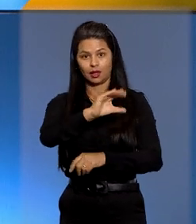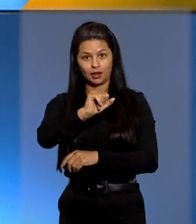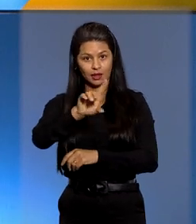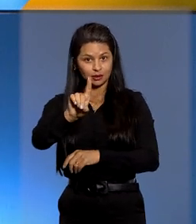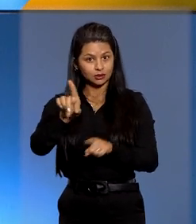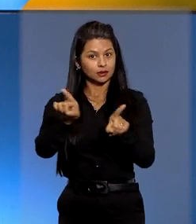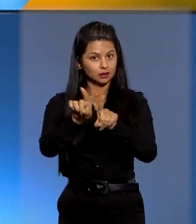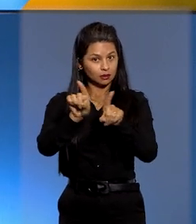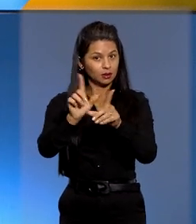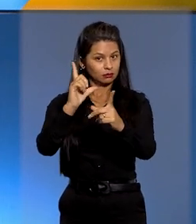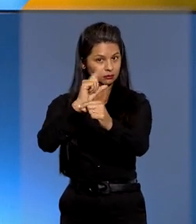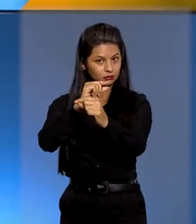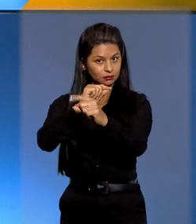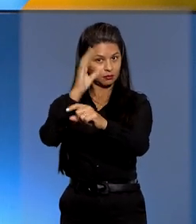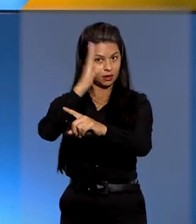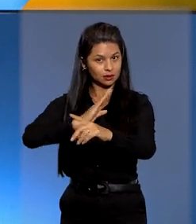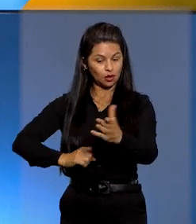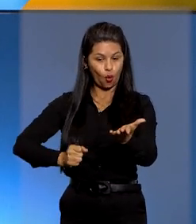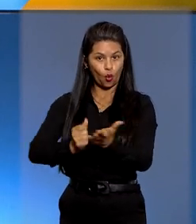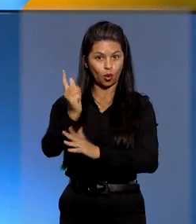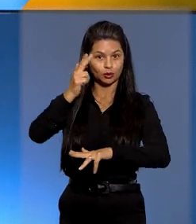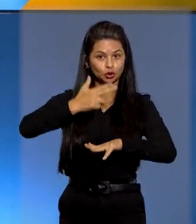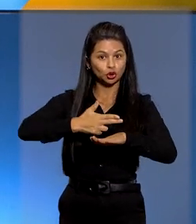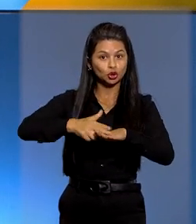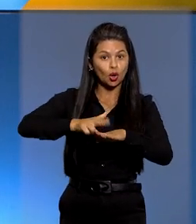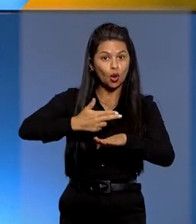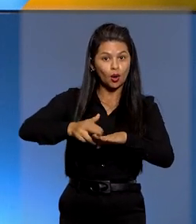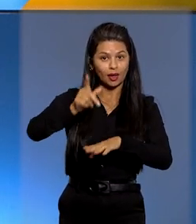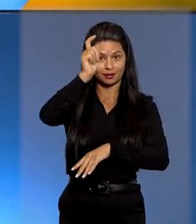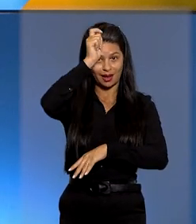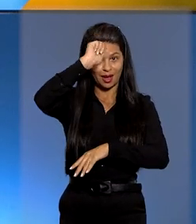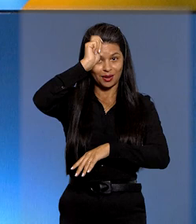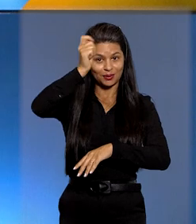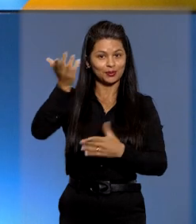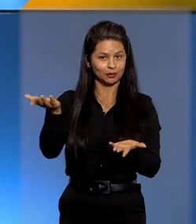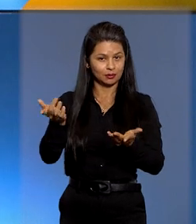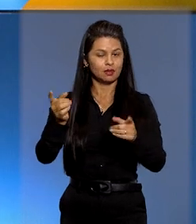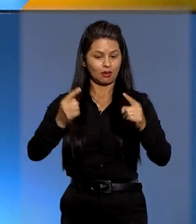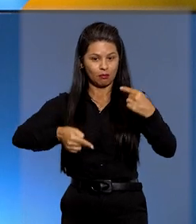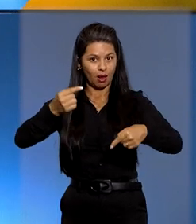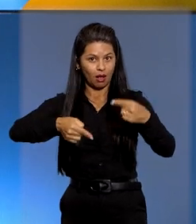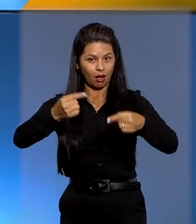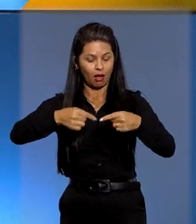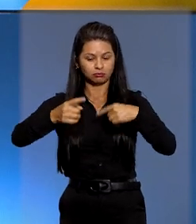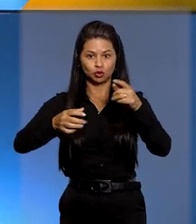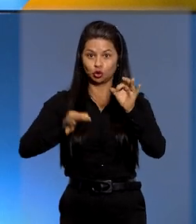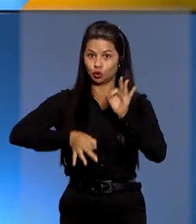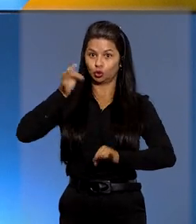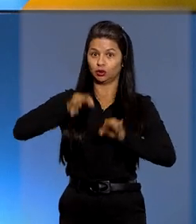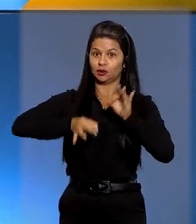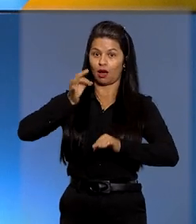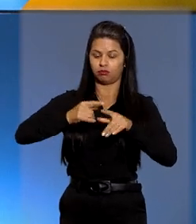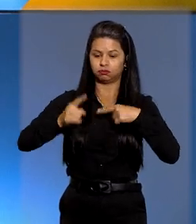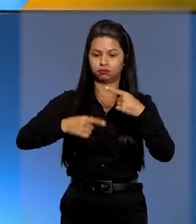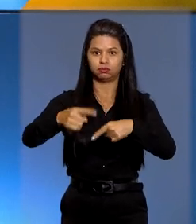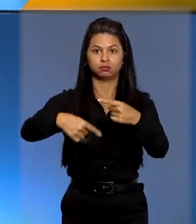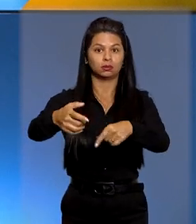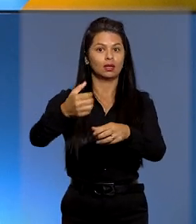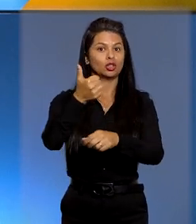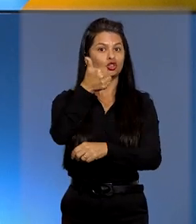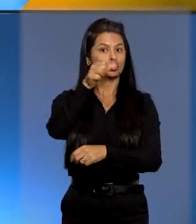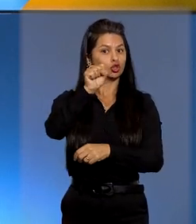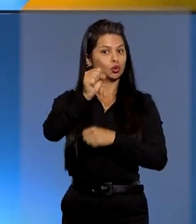e a Nestlé Brasil sobre compra da Chocolates Garoto. A disputa judicial já durava mais de 18